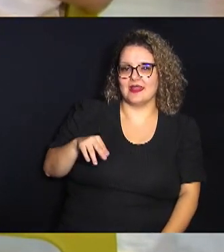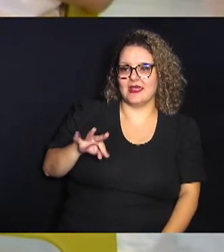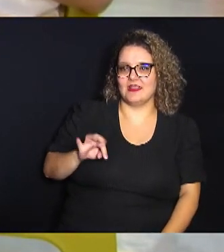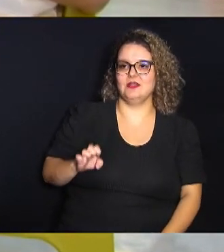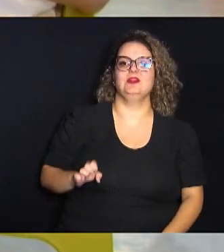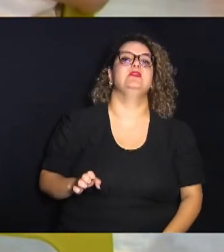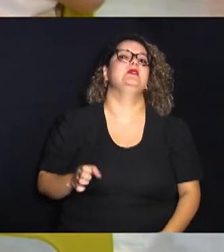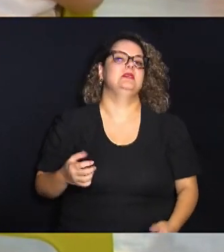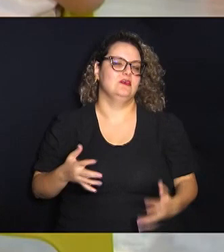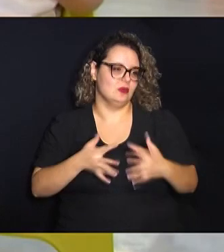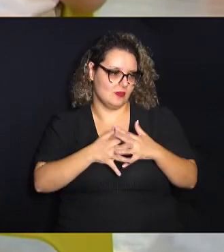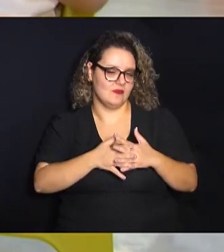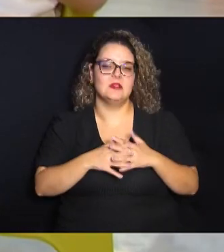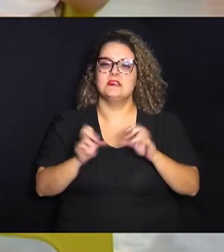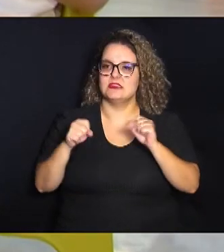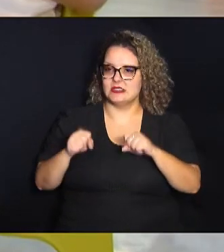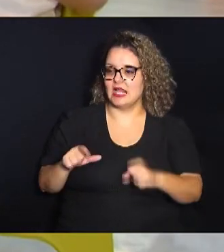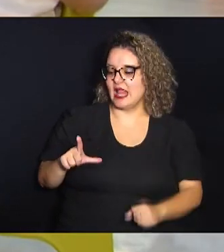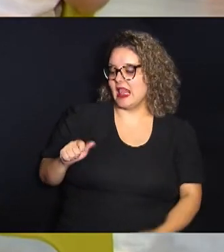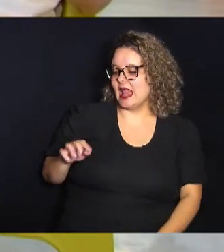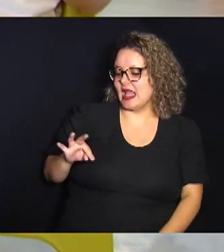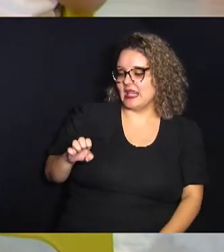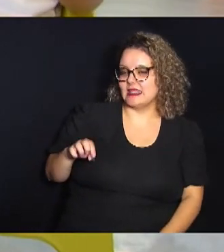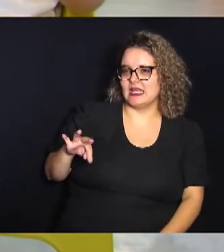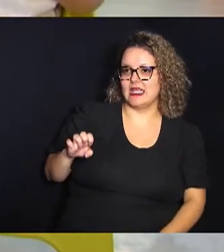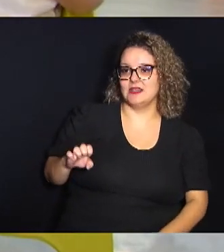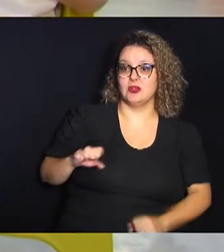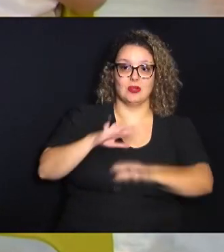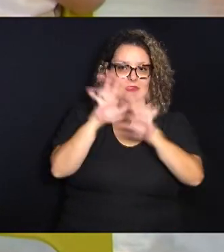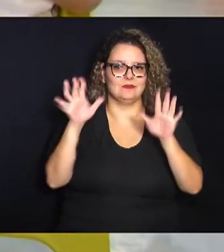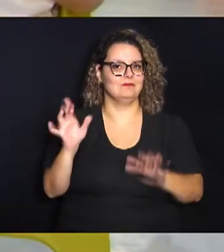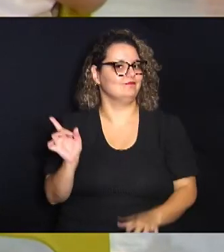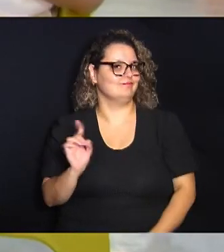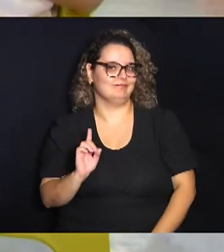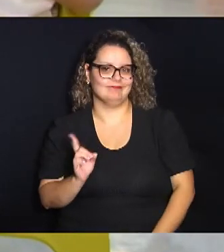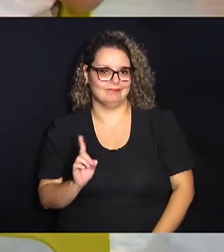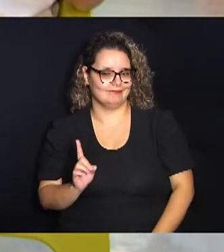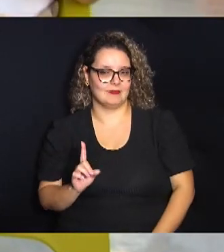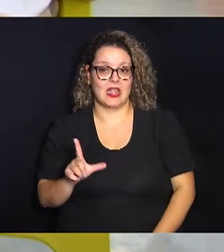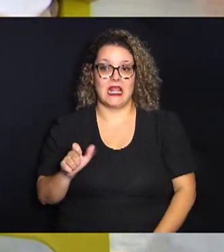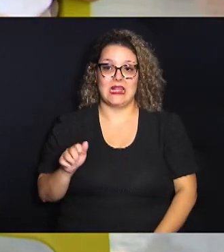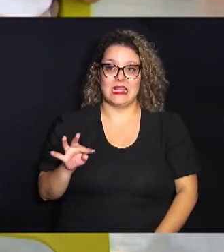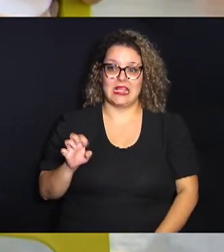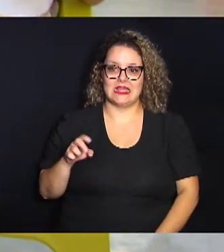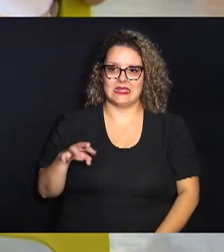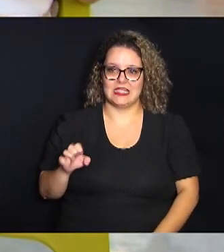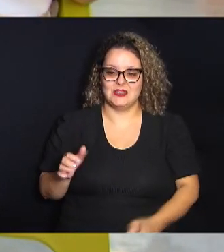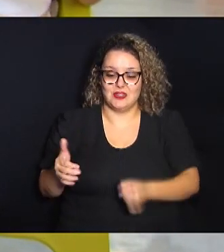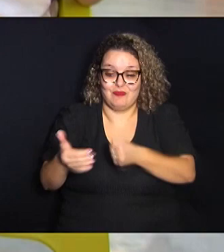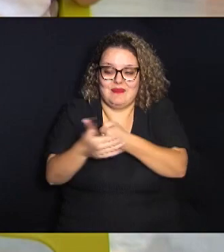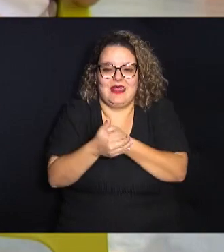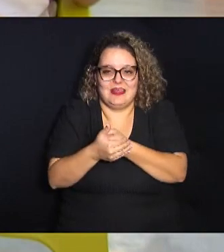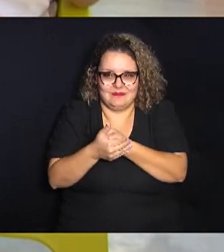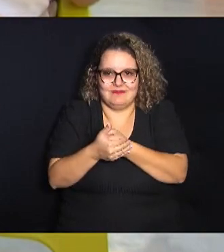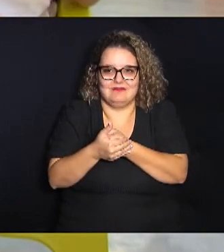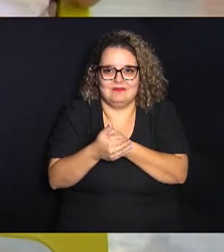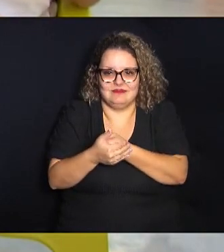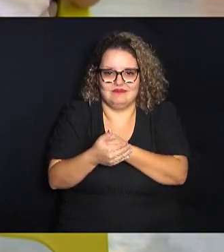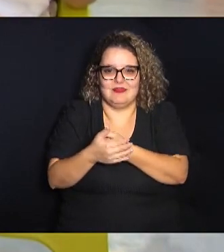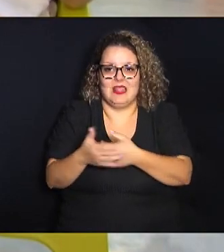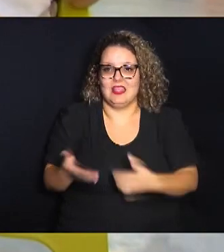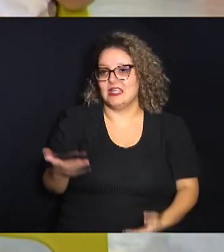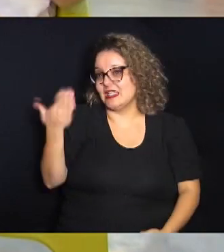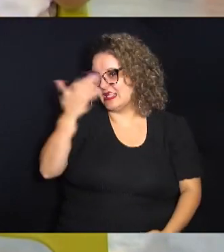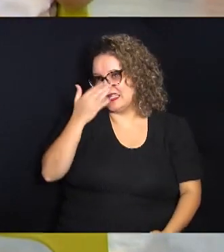muito acham que latente é isso que está explícito na verdade não latente é que está implícito o está encoberto o está